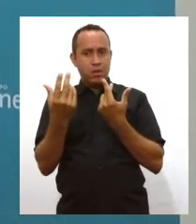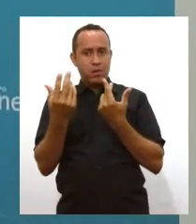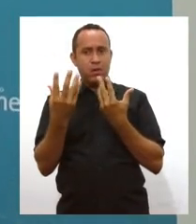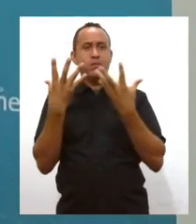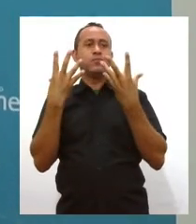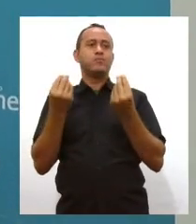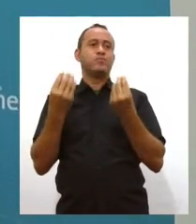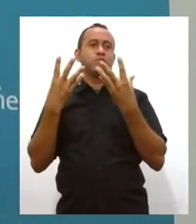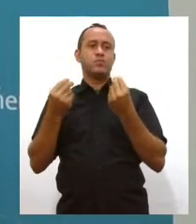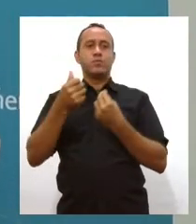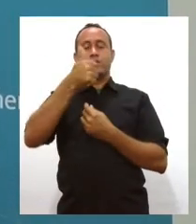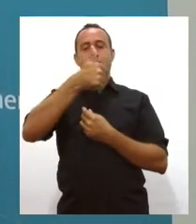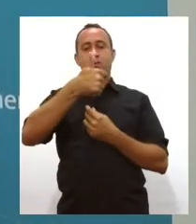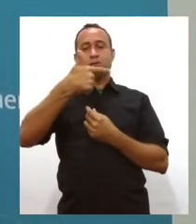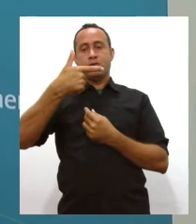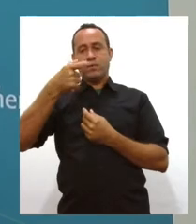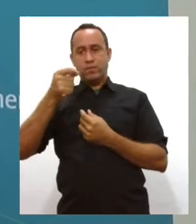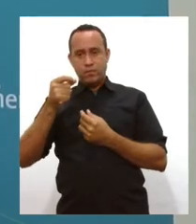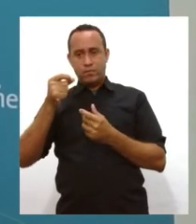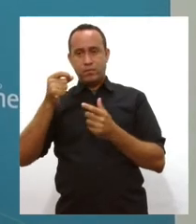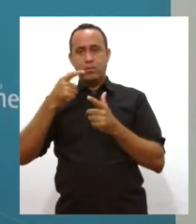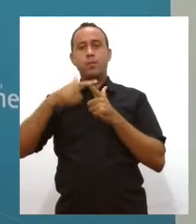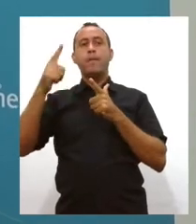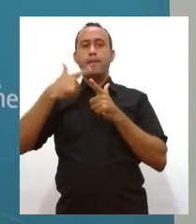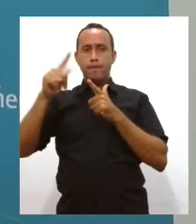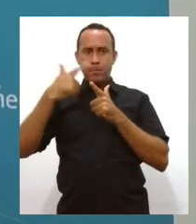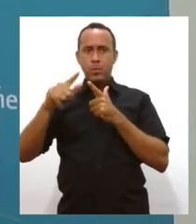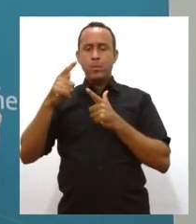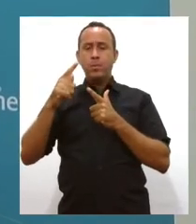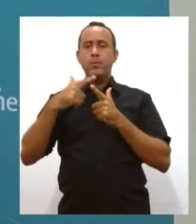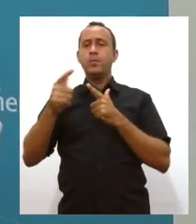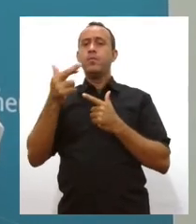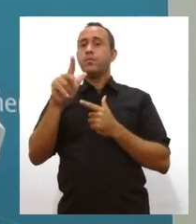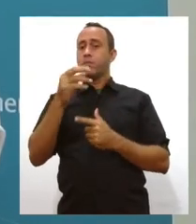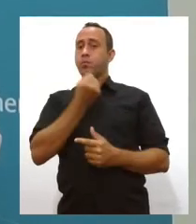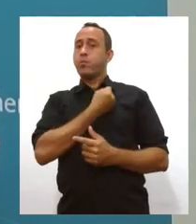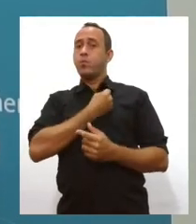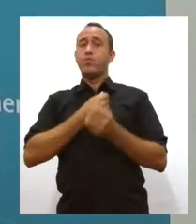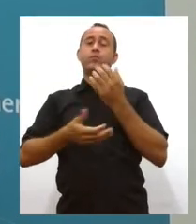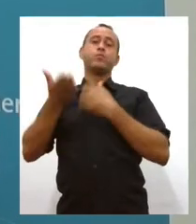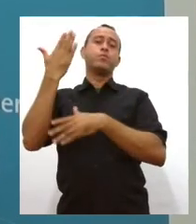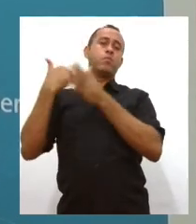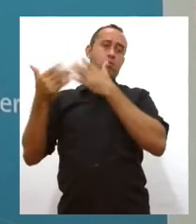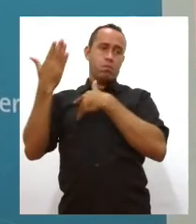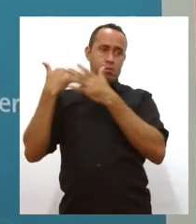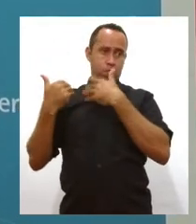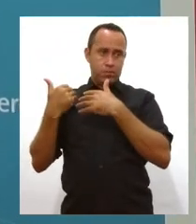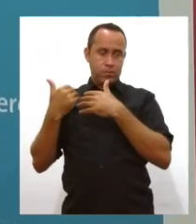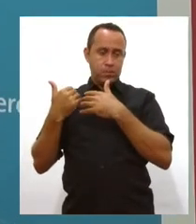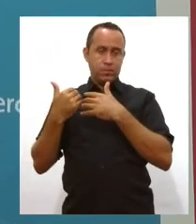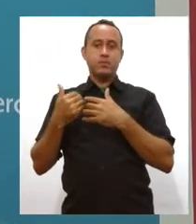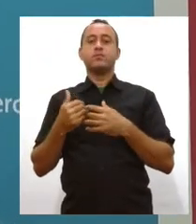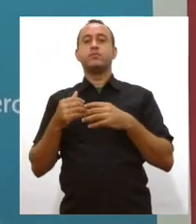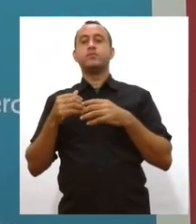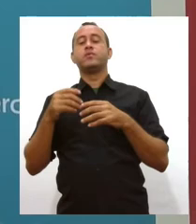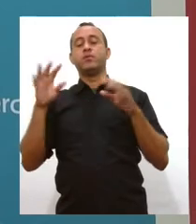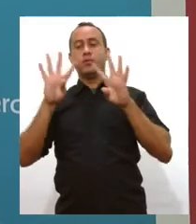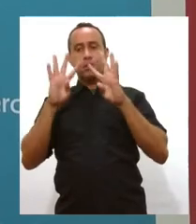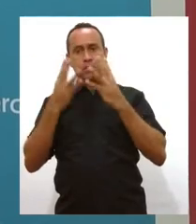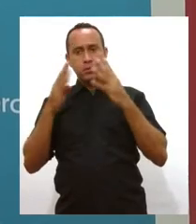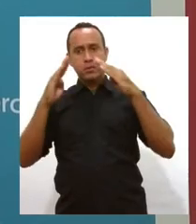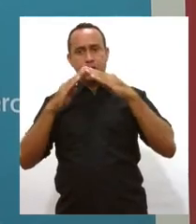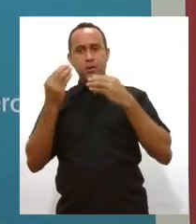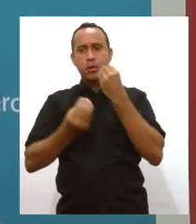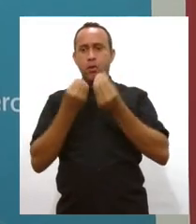aproximadamente 120 ocorrências, que é o mesmo número praticamente do ano passado. Então, assim, mesmo com isolamento, a gente